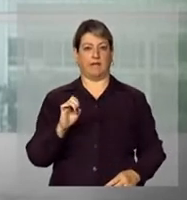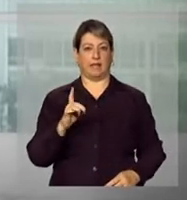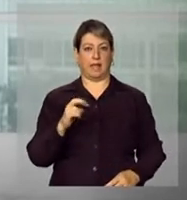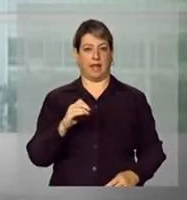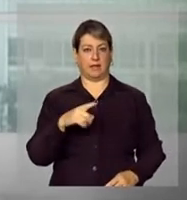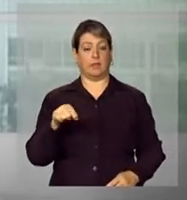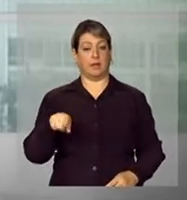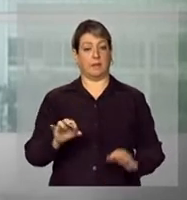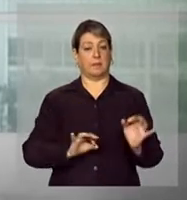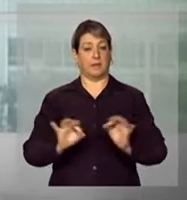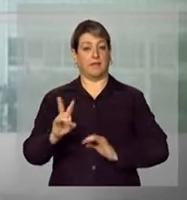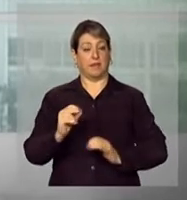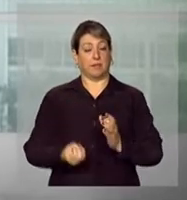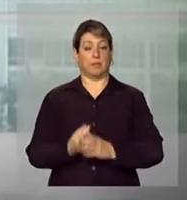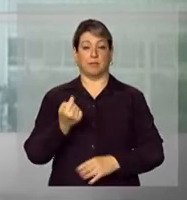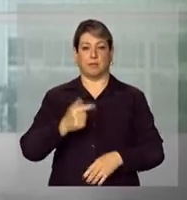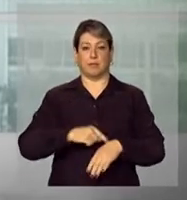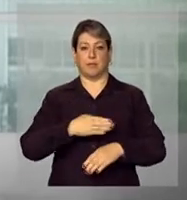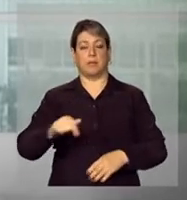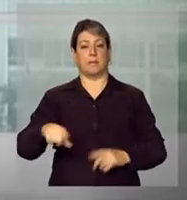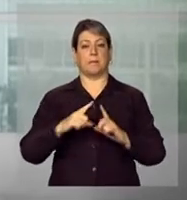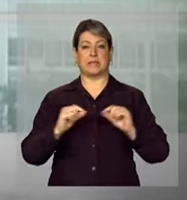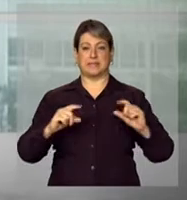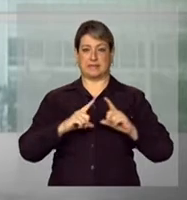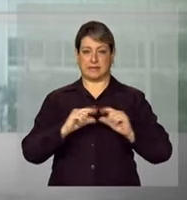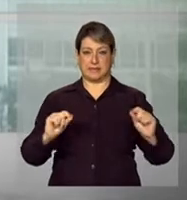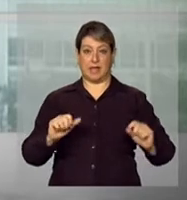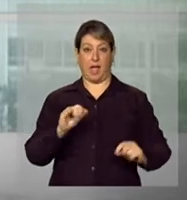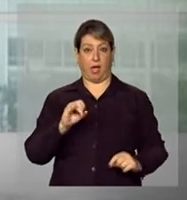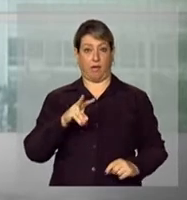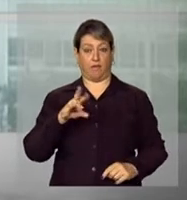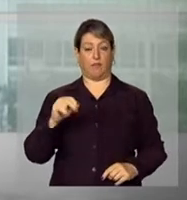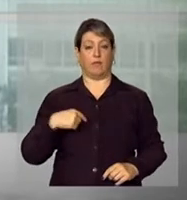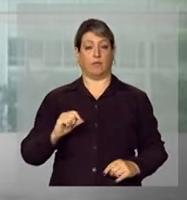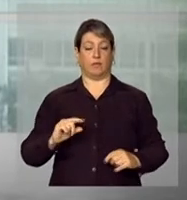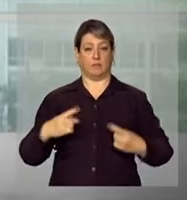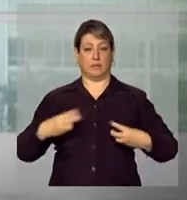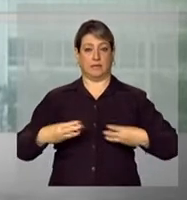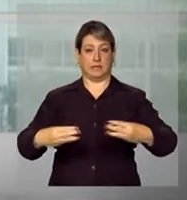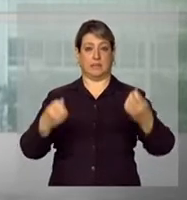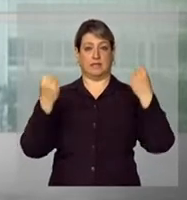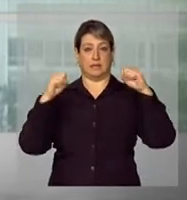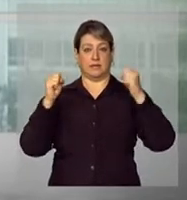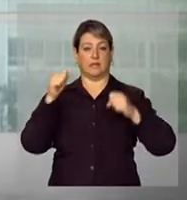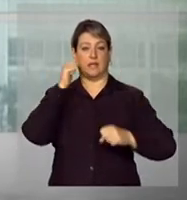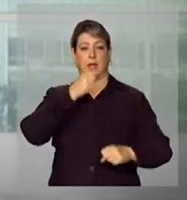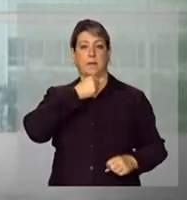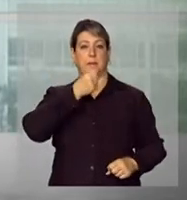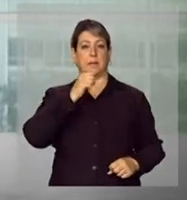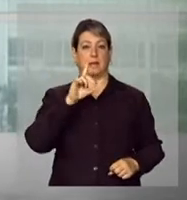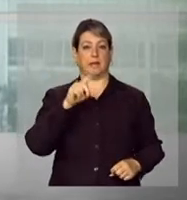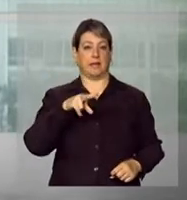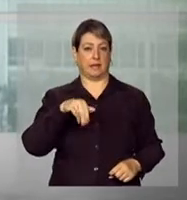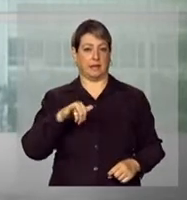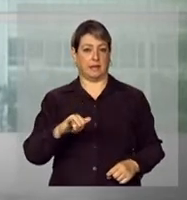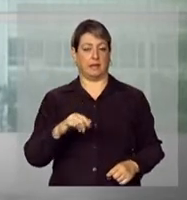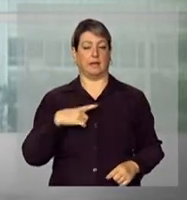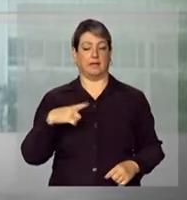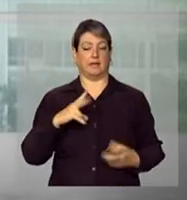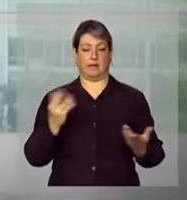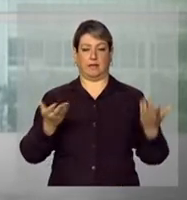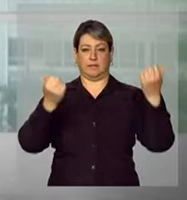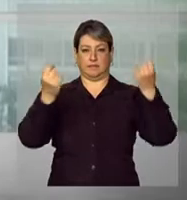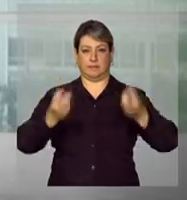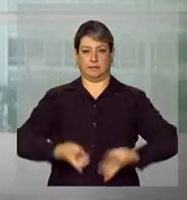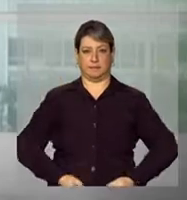O plano será lançado daqui a pouco em Brasília, ao vivo do Ministério do Esporte. A repórter Daniela Almeida tem outras